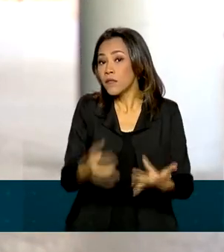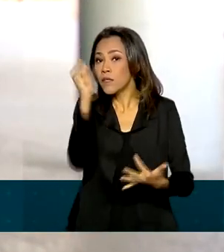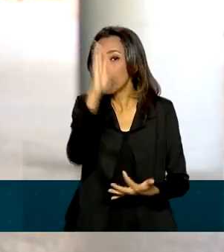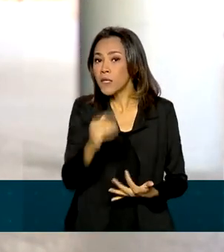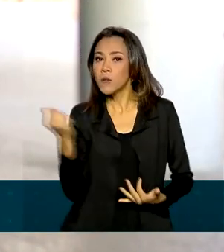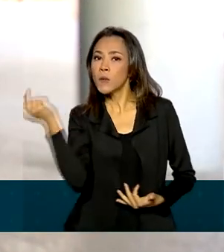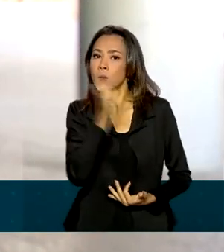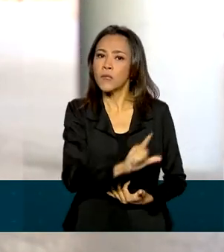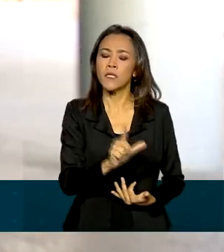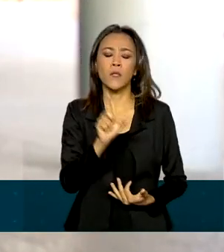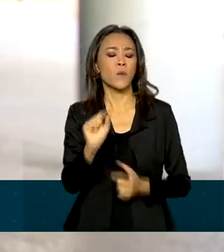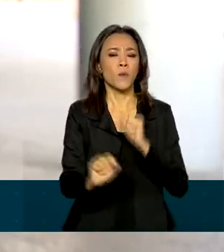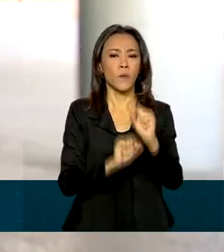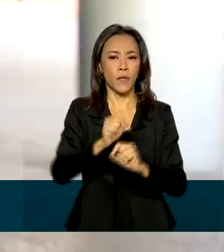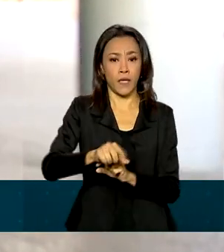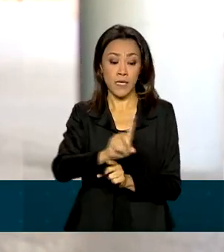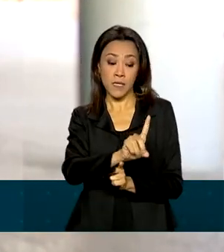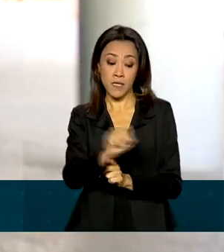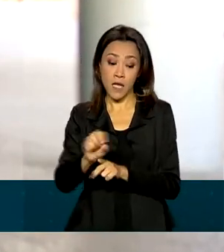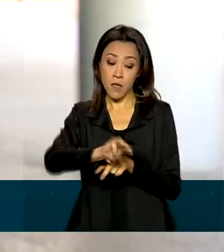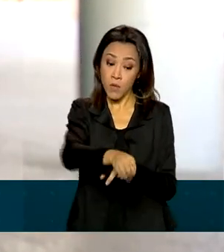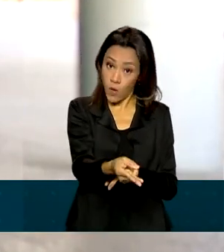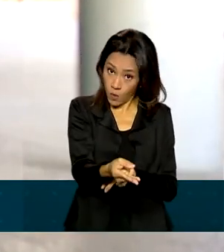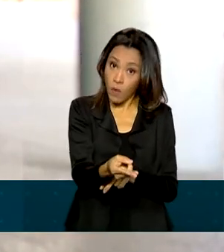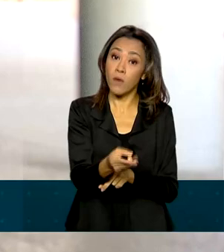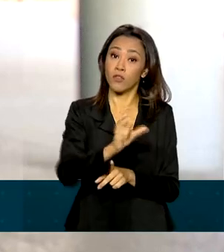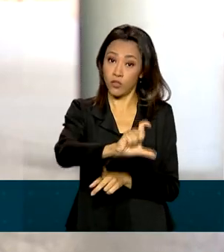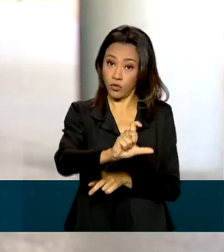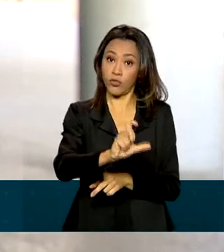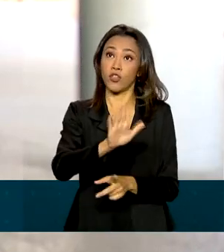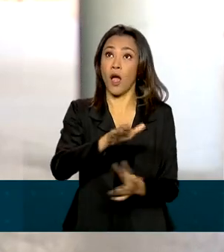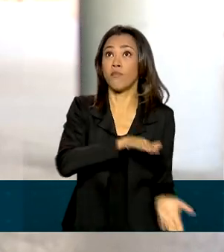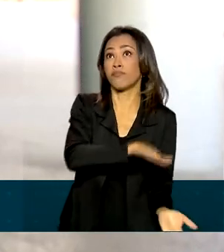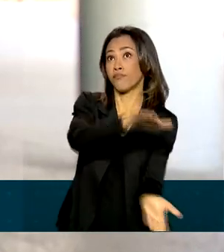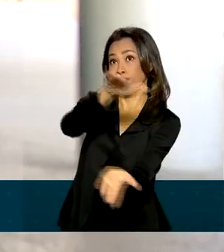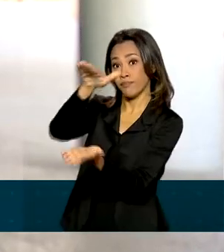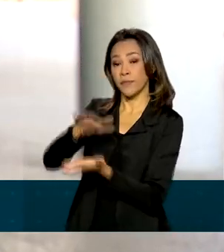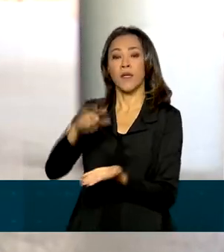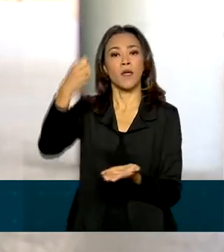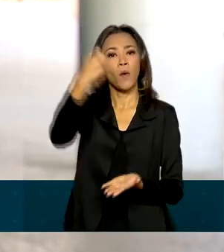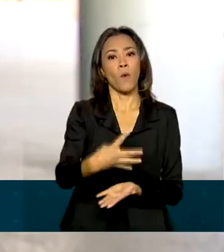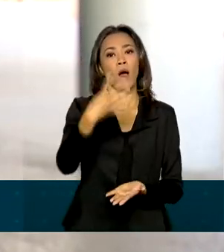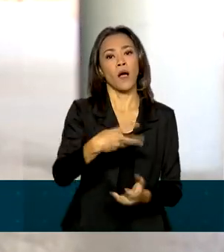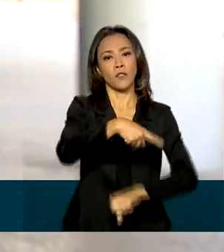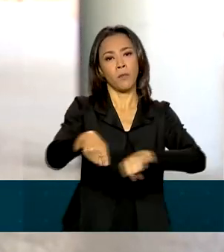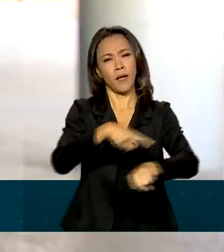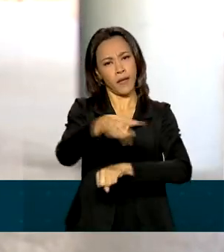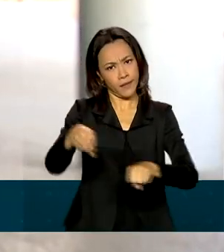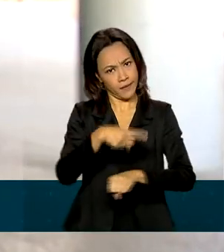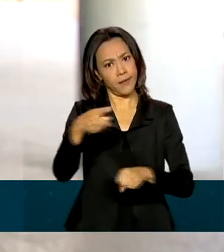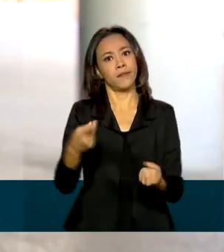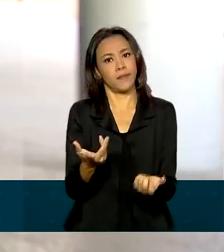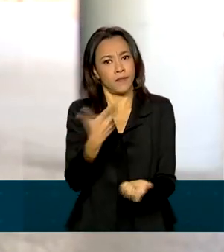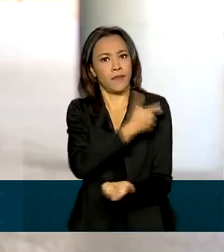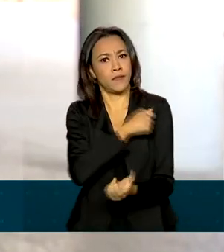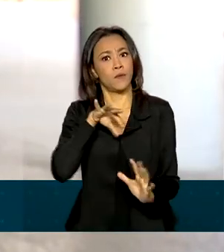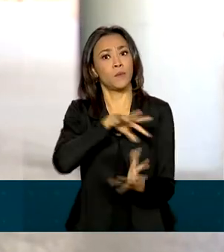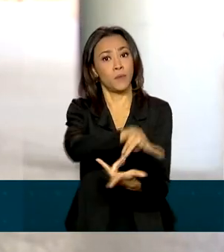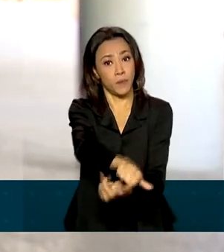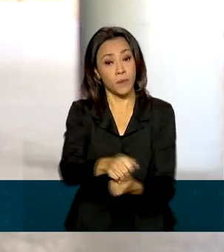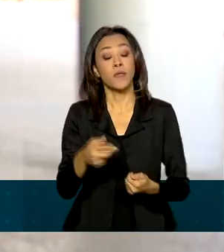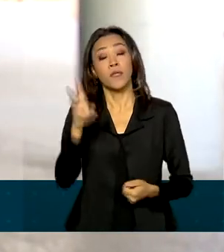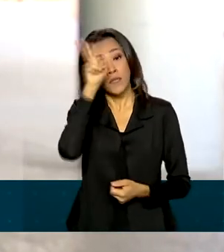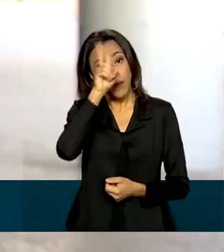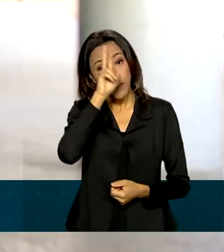alcançou a marca de 100 milhões de doses distribuídas e que é o quarto país que mais vacina no planeta. Ele também lembrou que, nesta